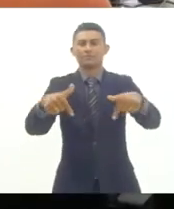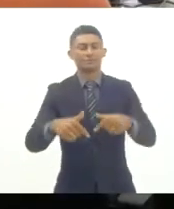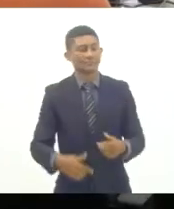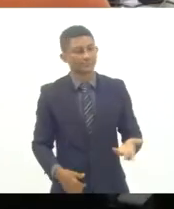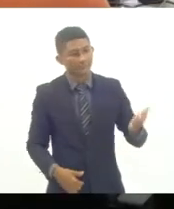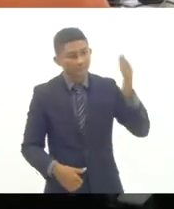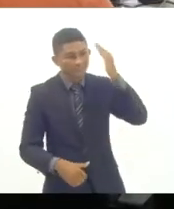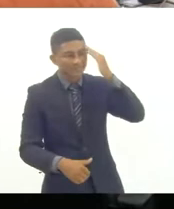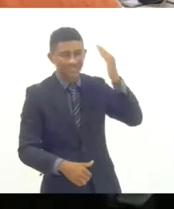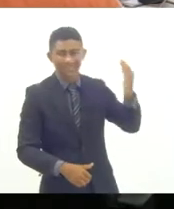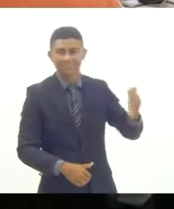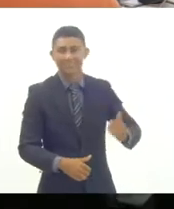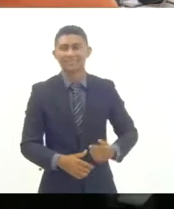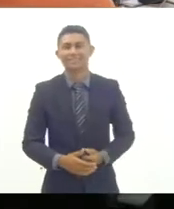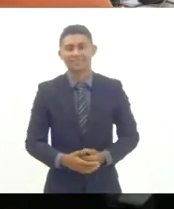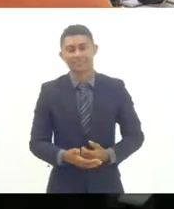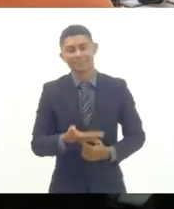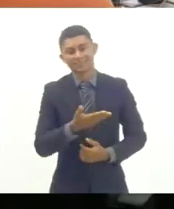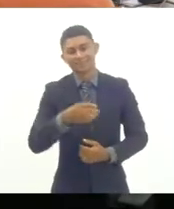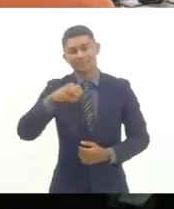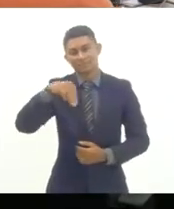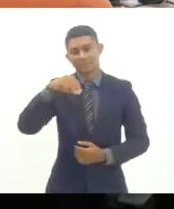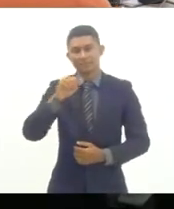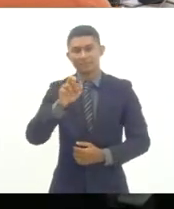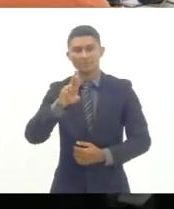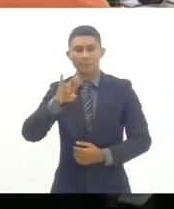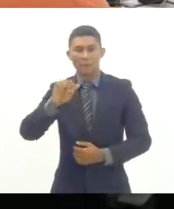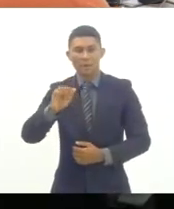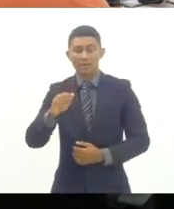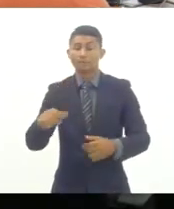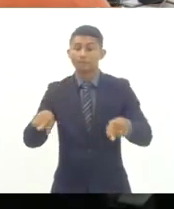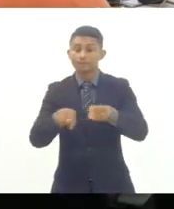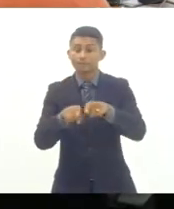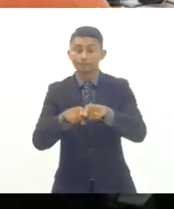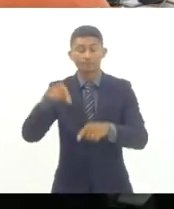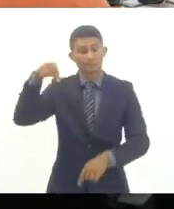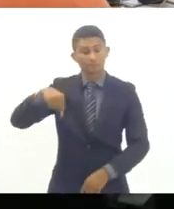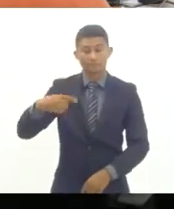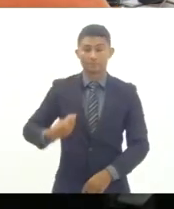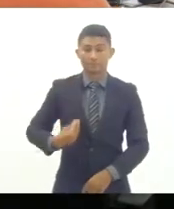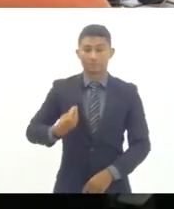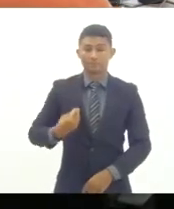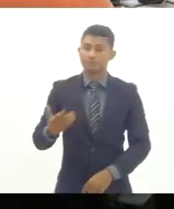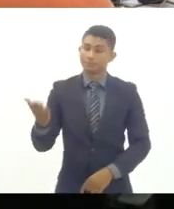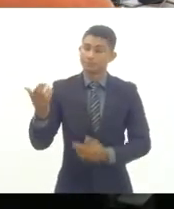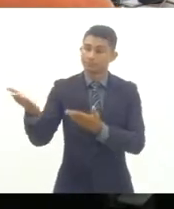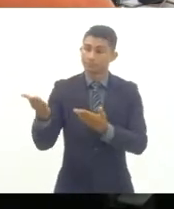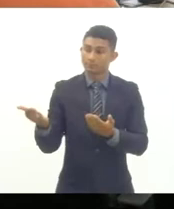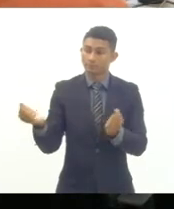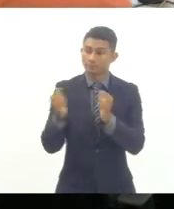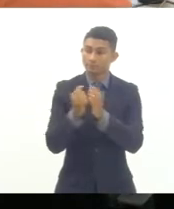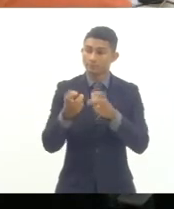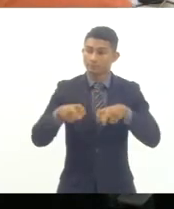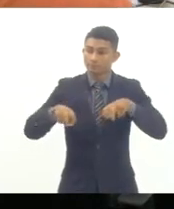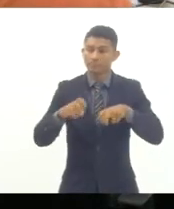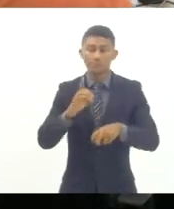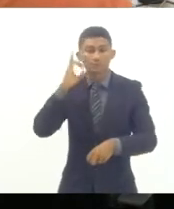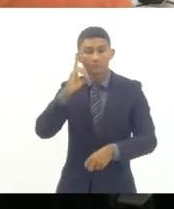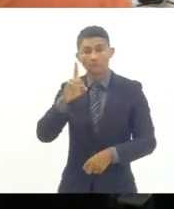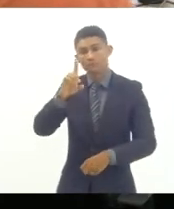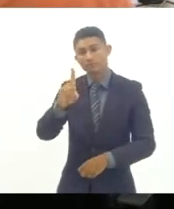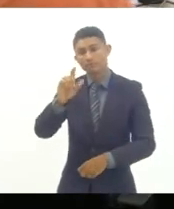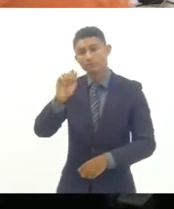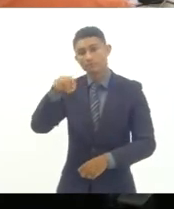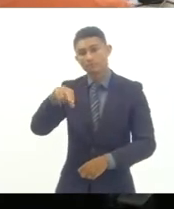Obrigado, Sra. Maria Tereza. Eu quero registrar e chamar aqui para a mesa, junto conosco, a deputada estadual Dani Monteiro.